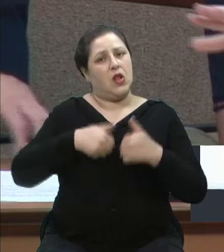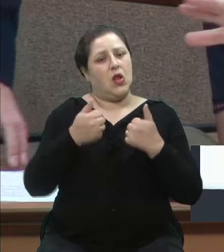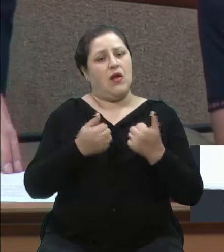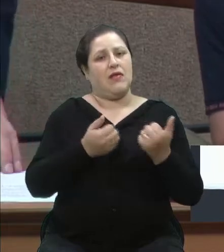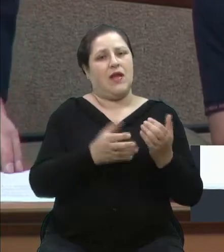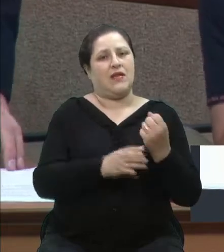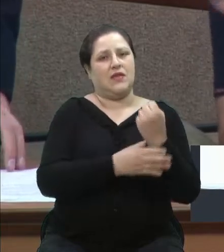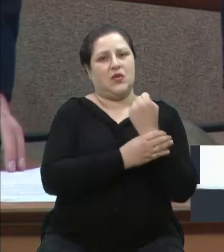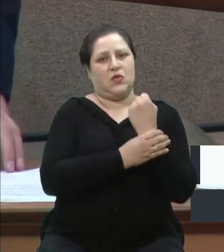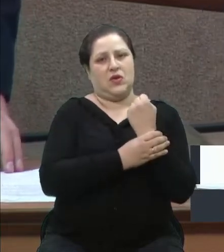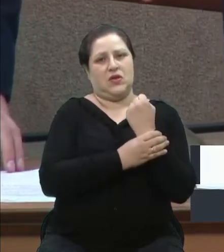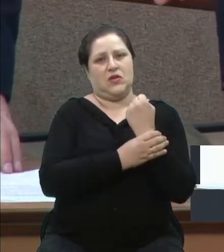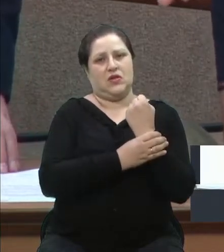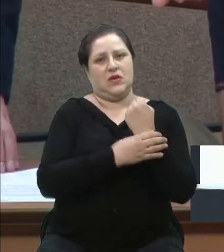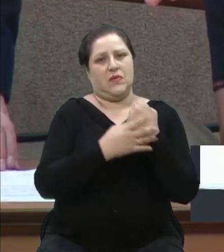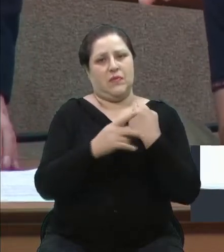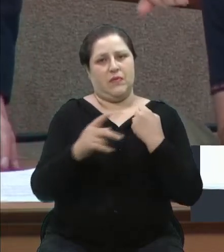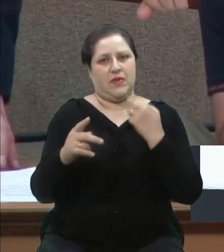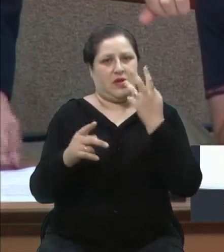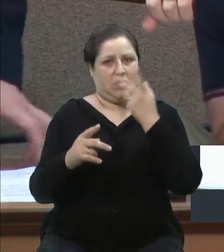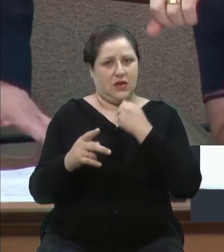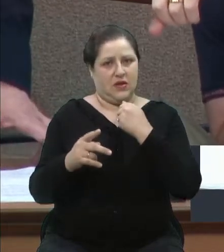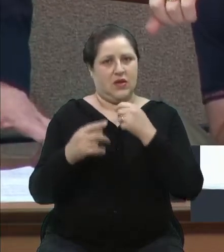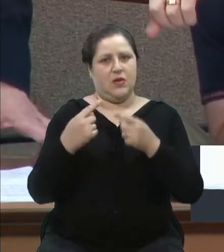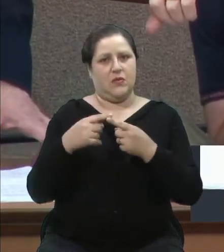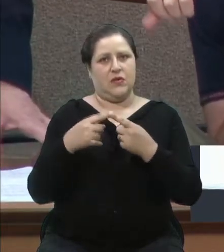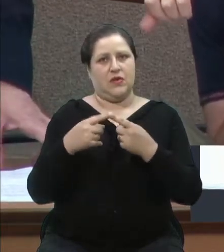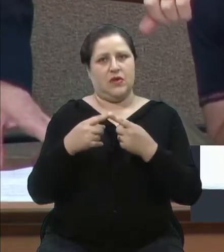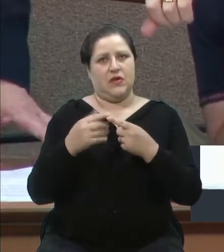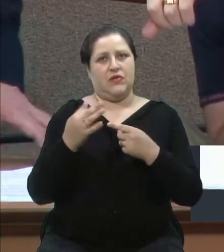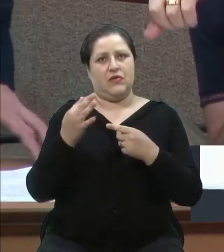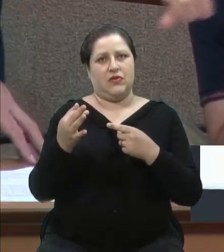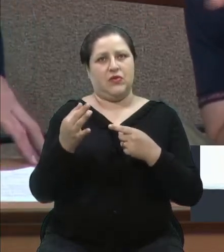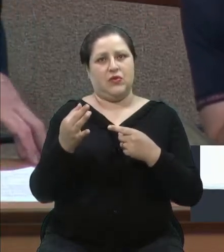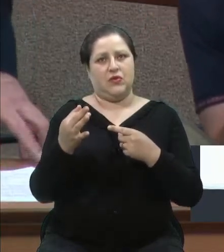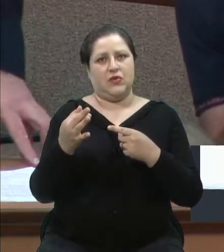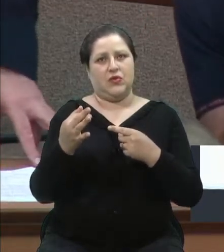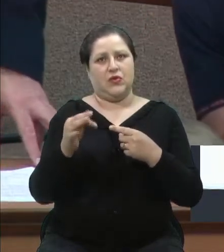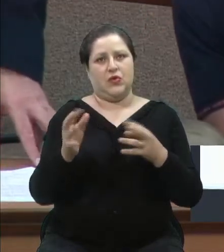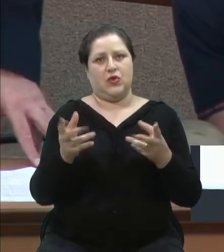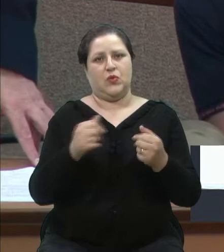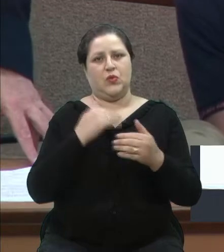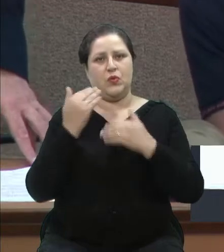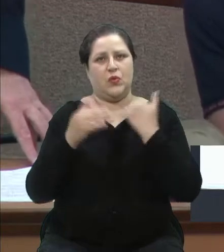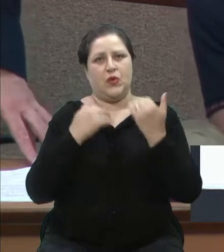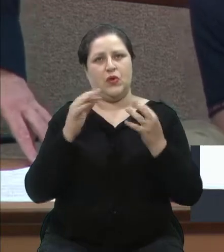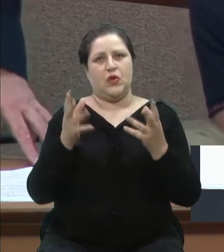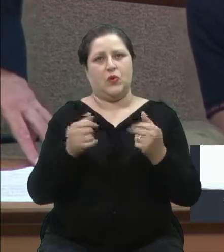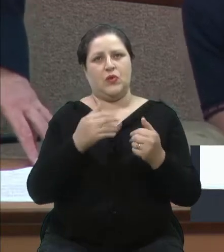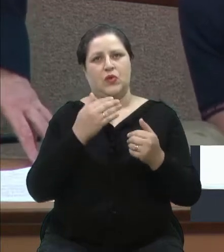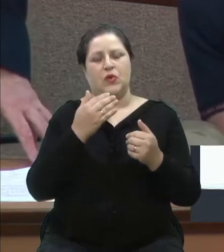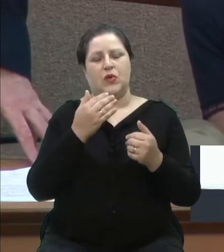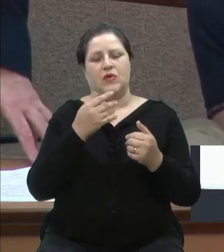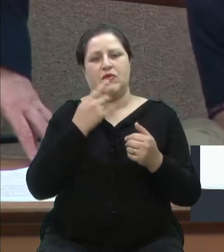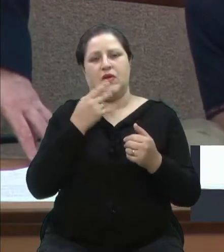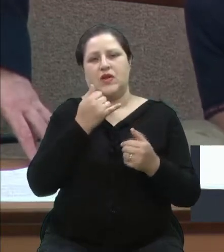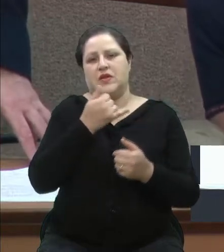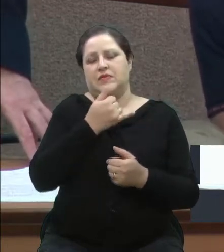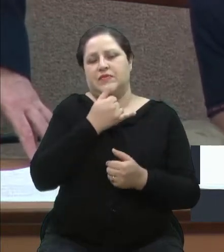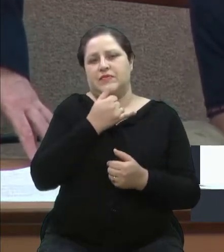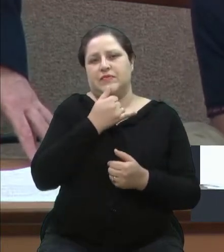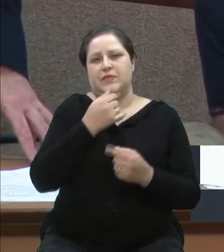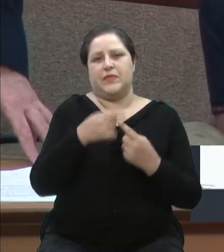depois que nós morrer, nós vamos estar aqui nos 10 minutos inicial, lamentando. Todo mundo vai pedir a parte, lamentar, que o poder...